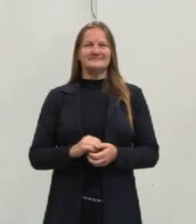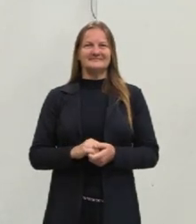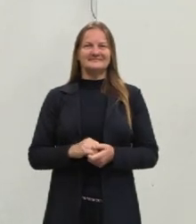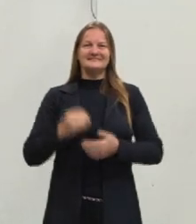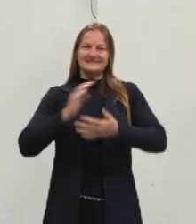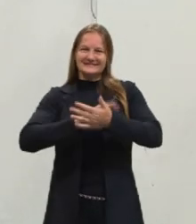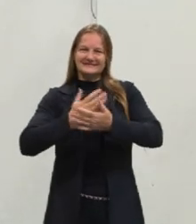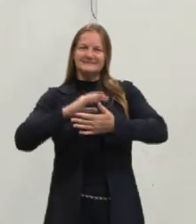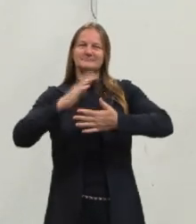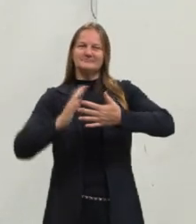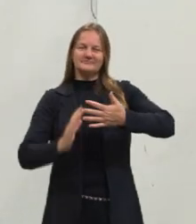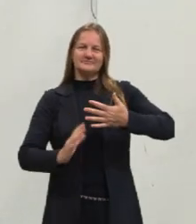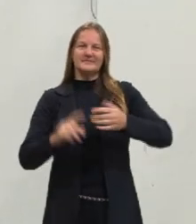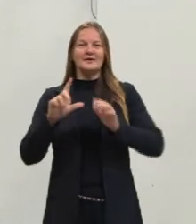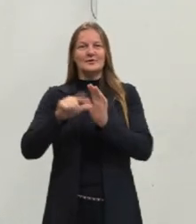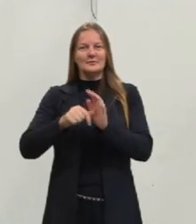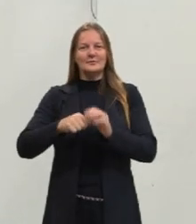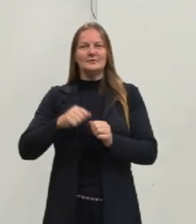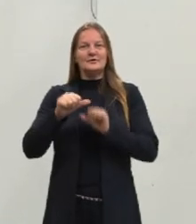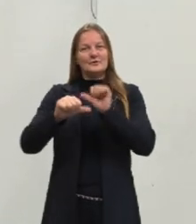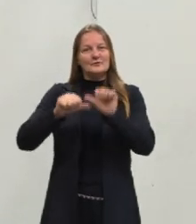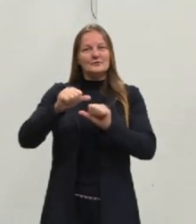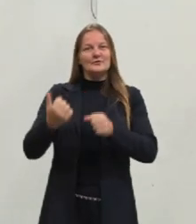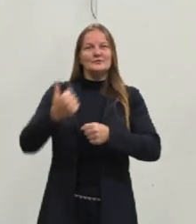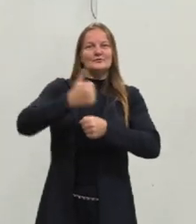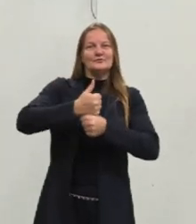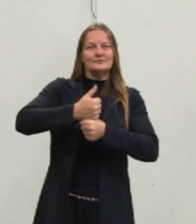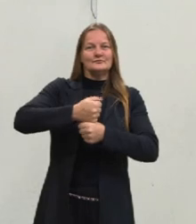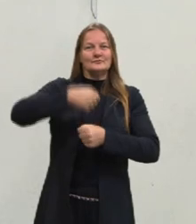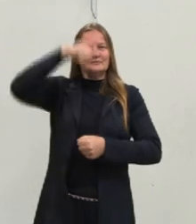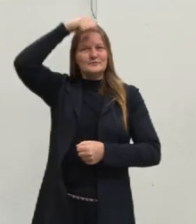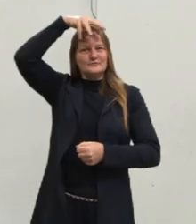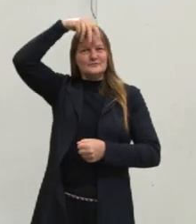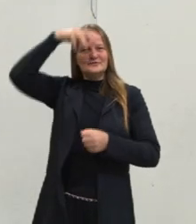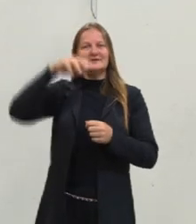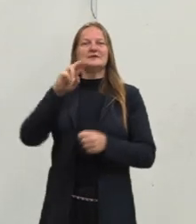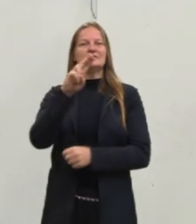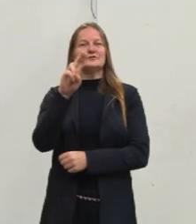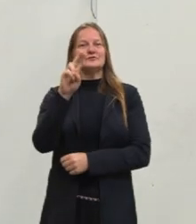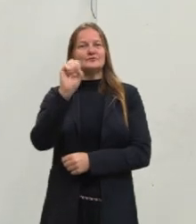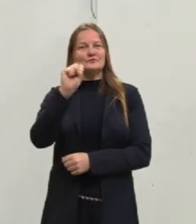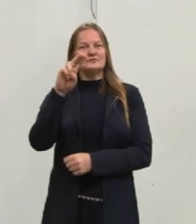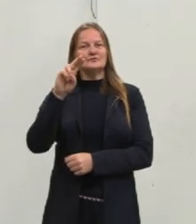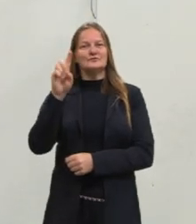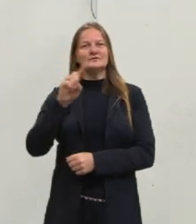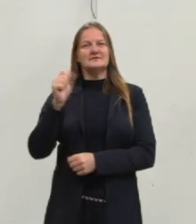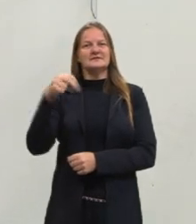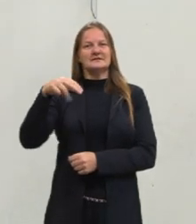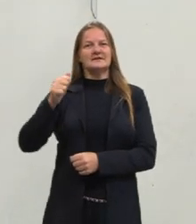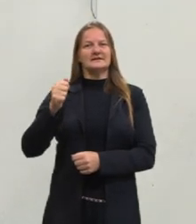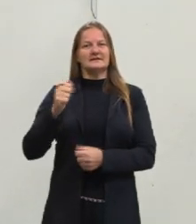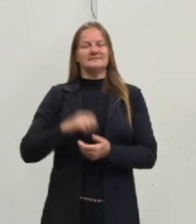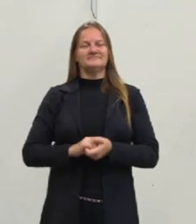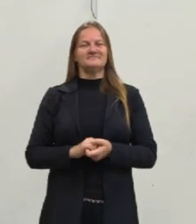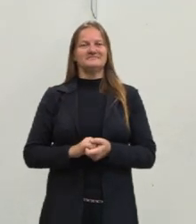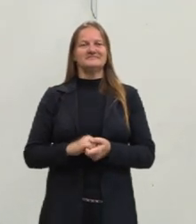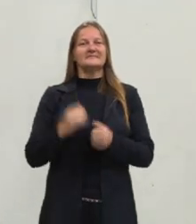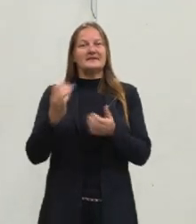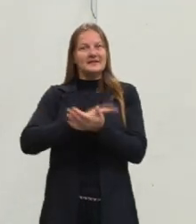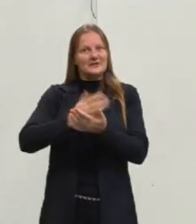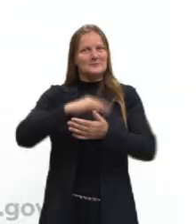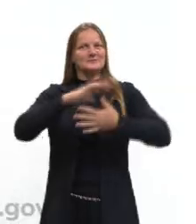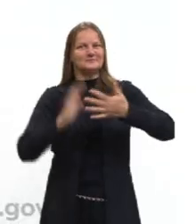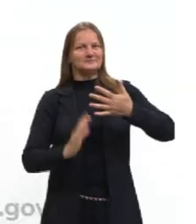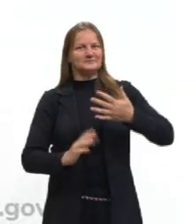a nossa intérprete de Libras, e depois ela vai revezar com a Suzana Fardim, também intérprete de Libras. E vamos para a nossa aula de hoje,